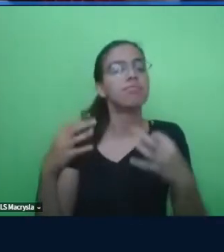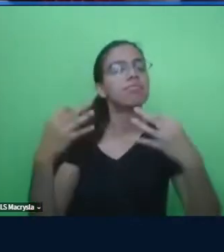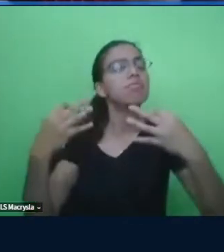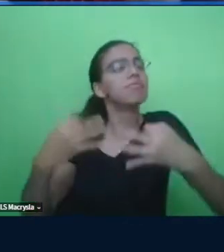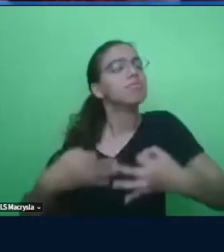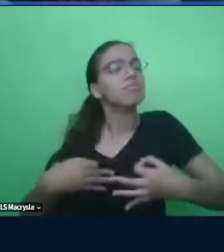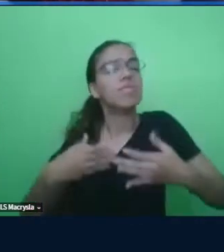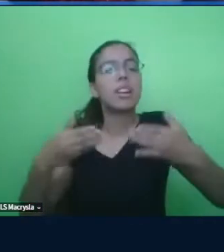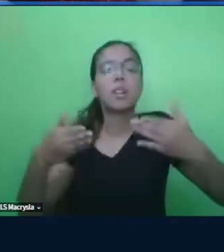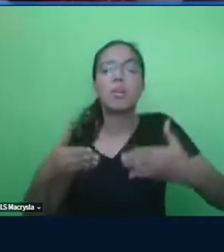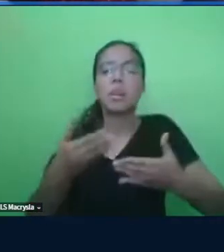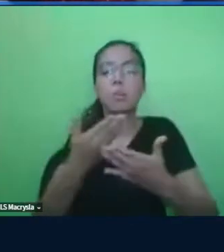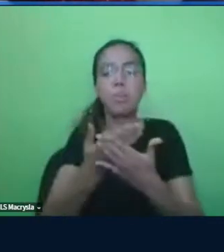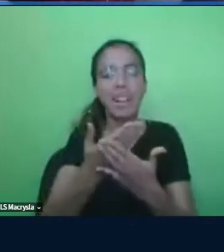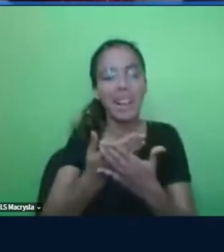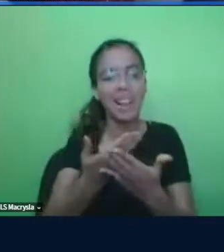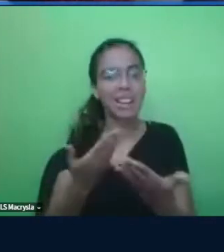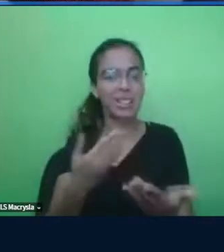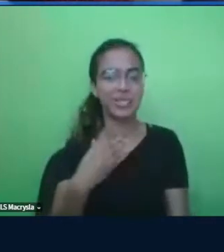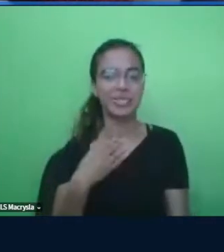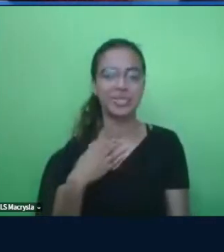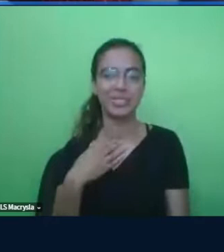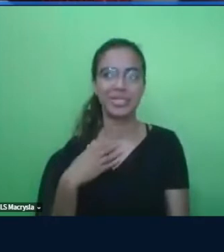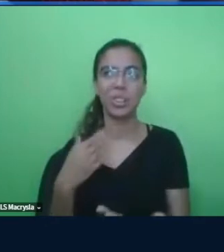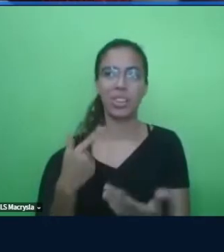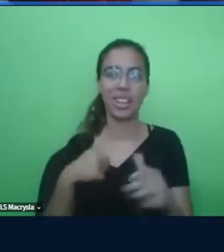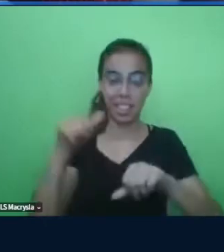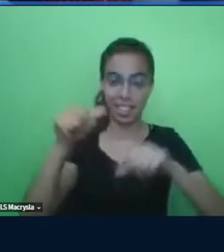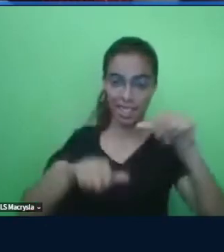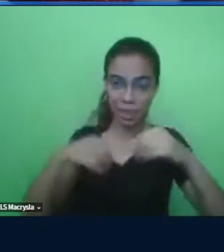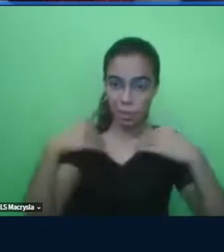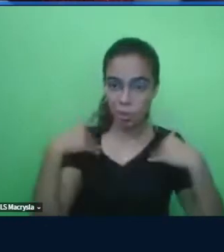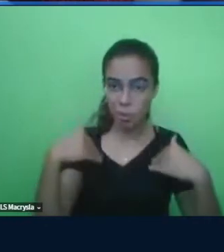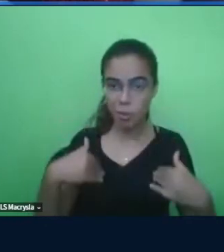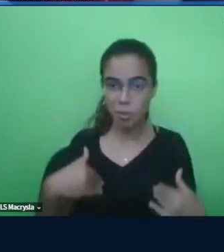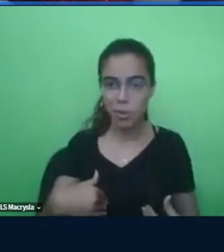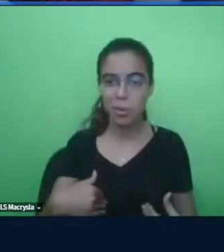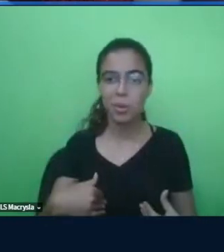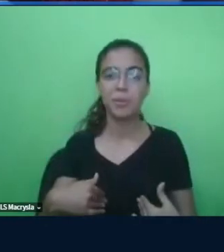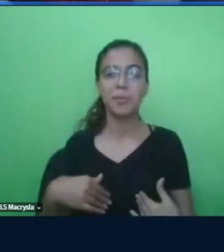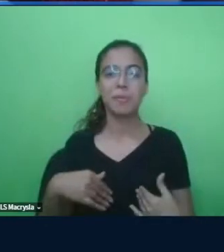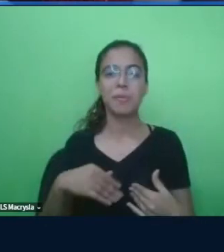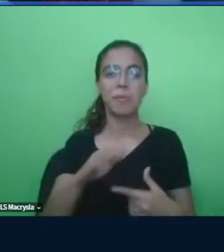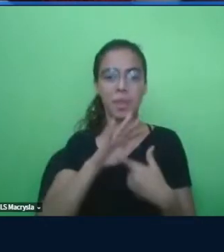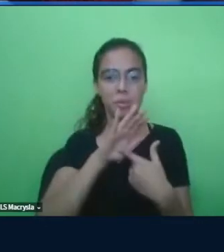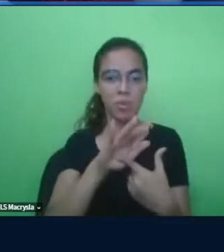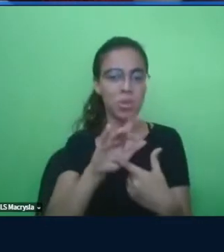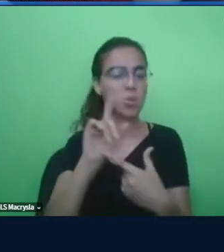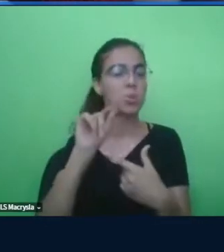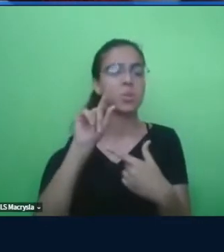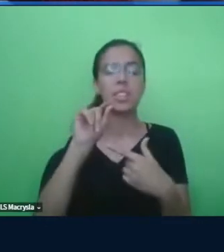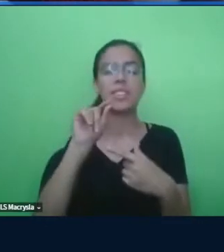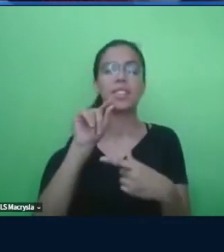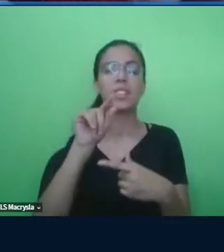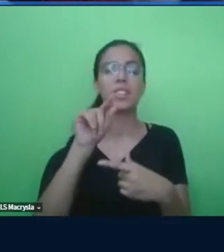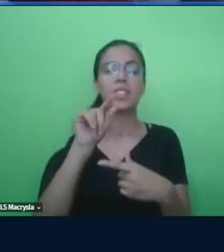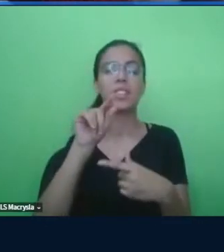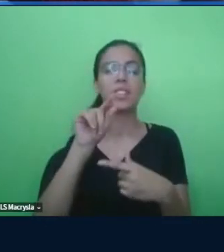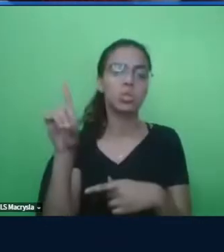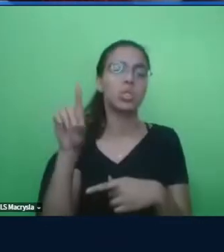aula direitinho. Então, a análise do comportamento, ela nomeia aquilo que nós já fazemos no dia a dia, e que dá certo.